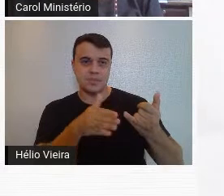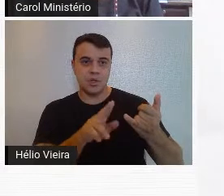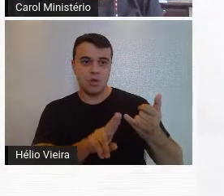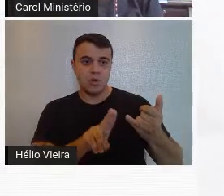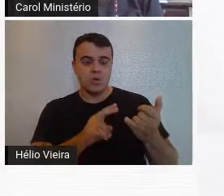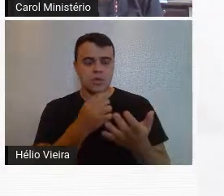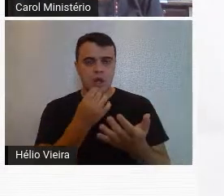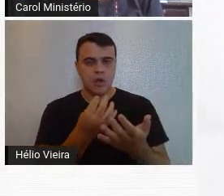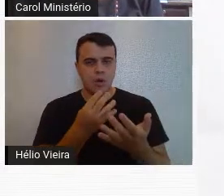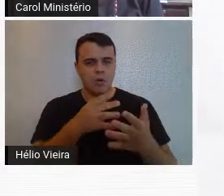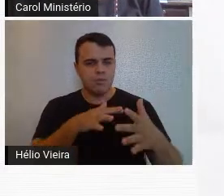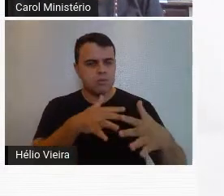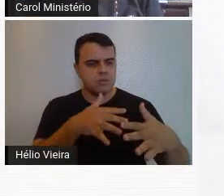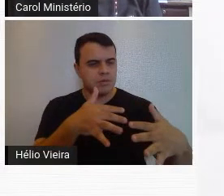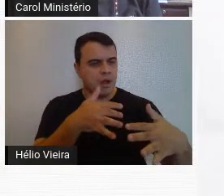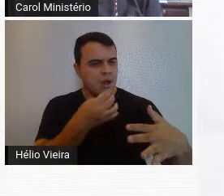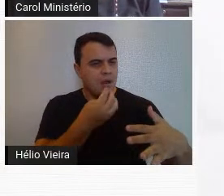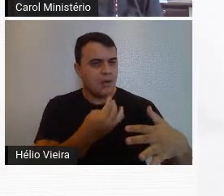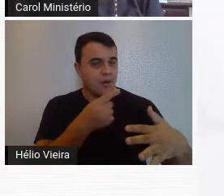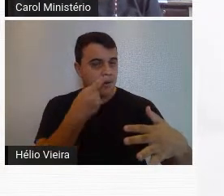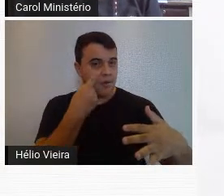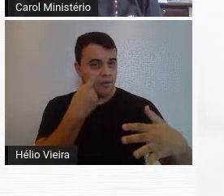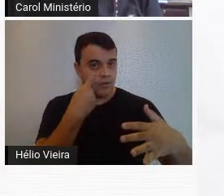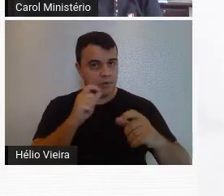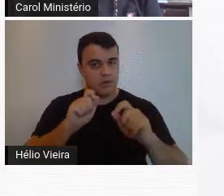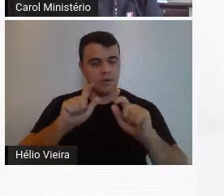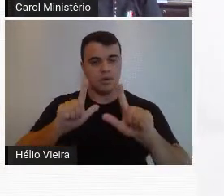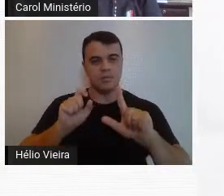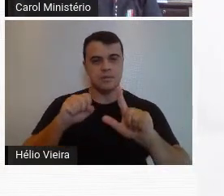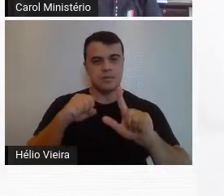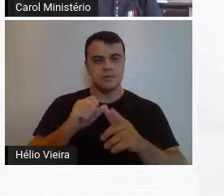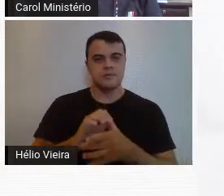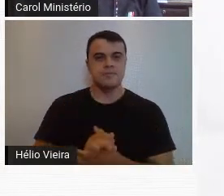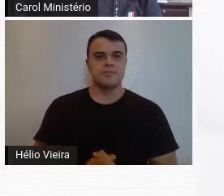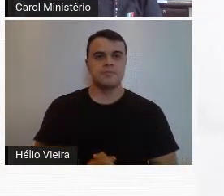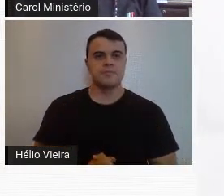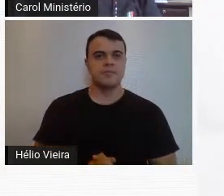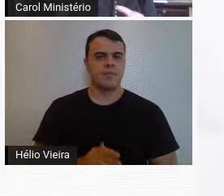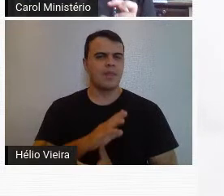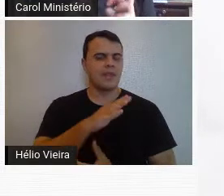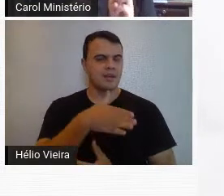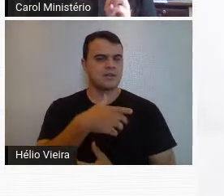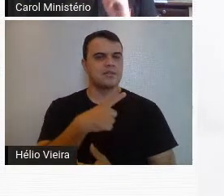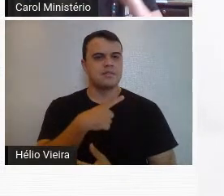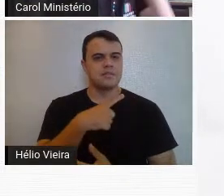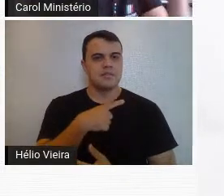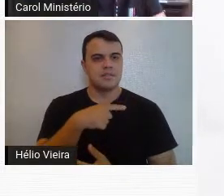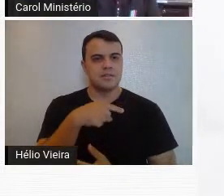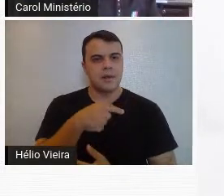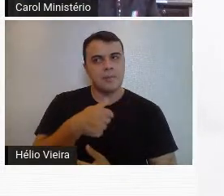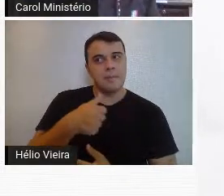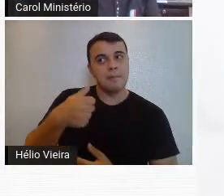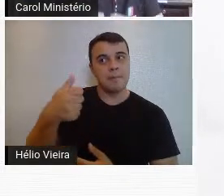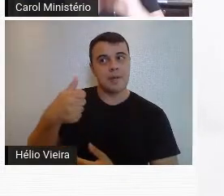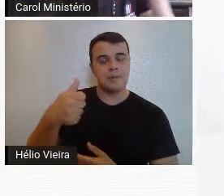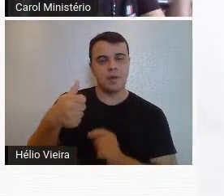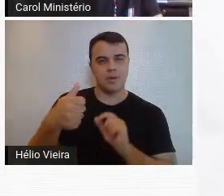cores, as vibrações cromáticas, nós vamos ver uma obra, então ela já é considerada um primeiro